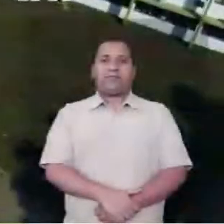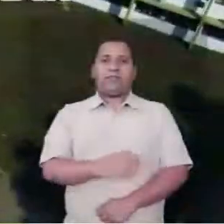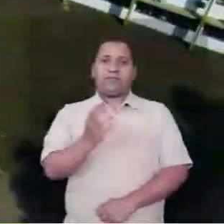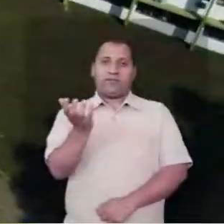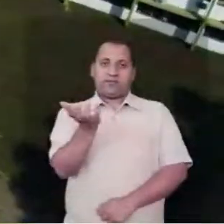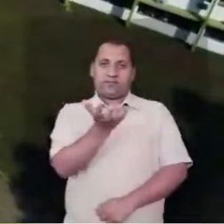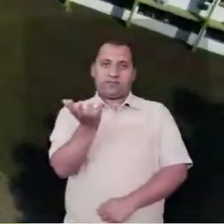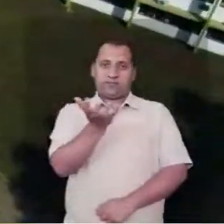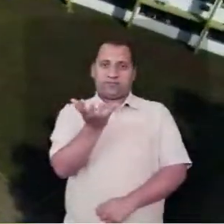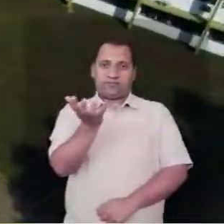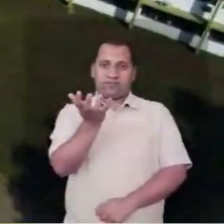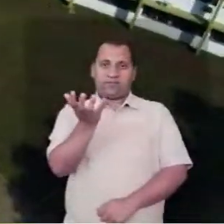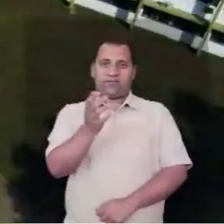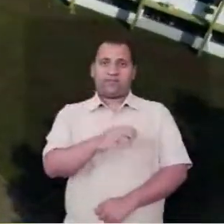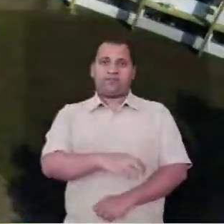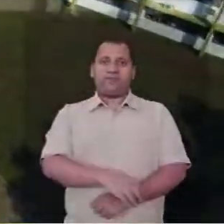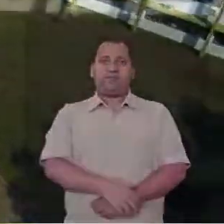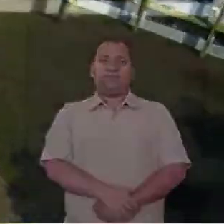Caçapava do Sul.